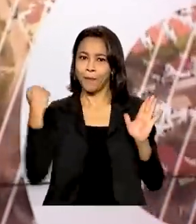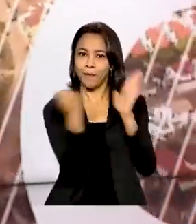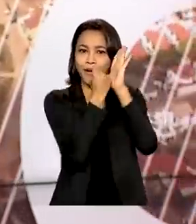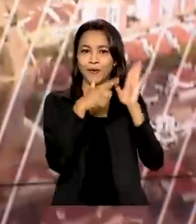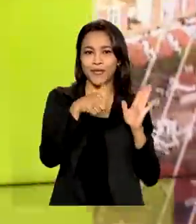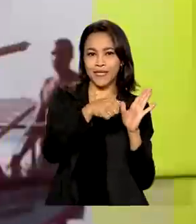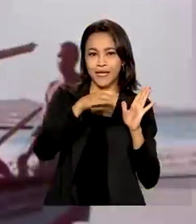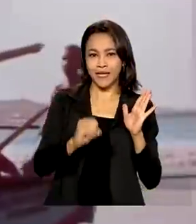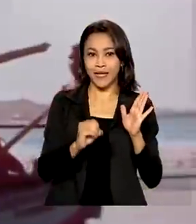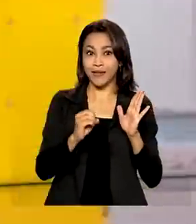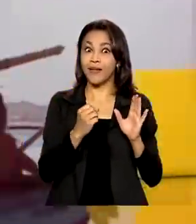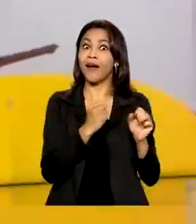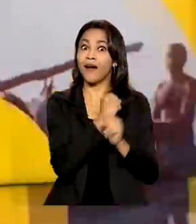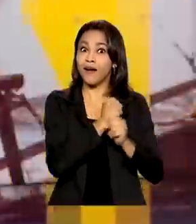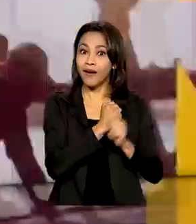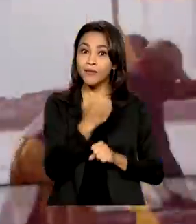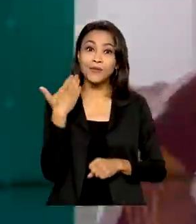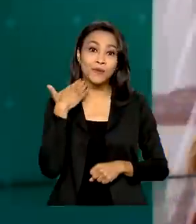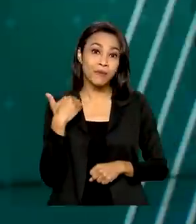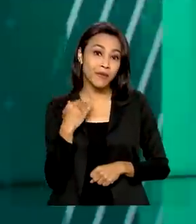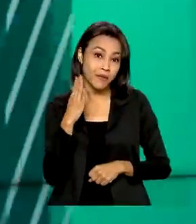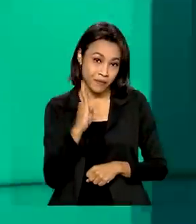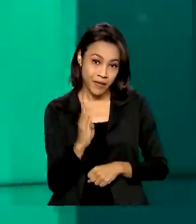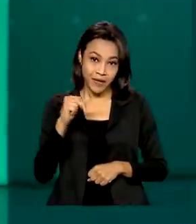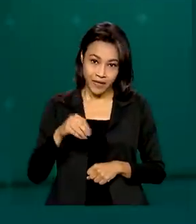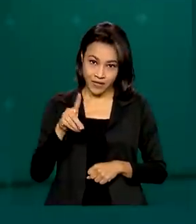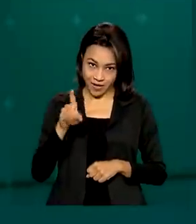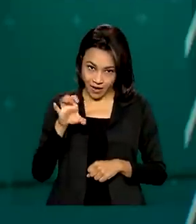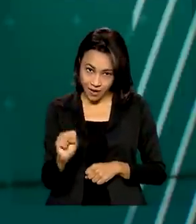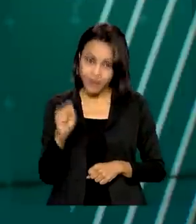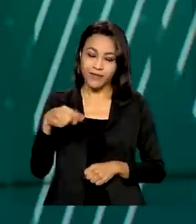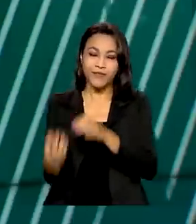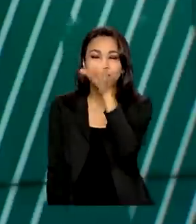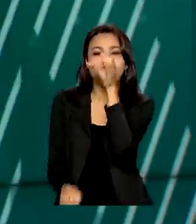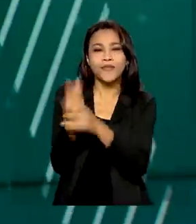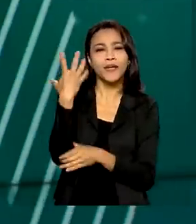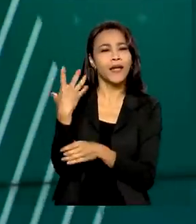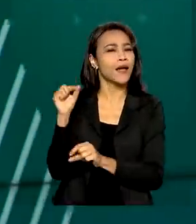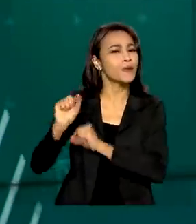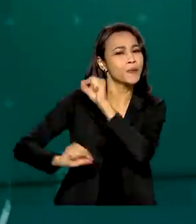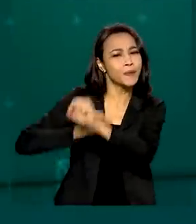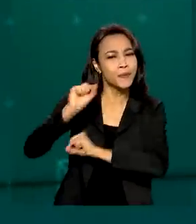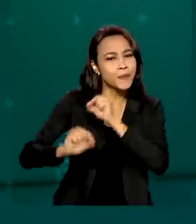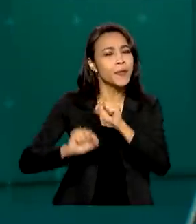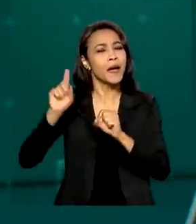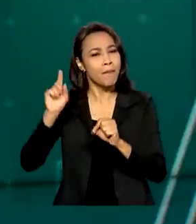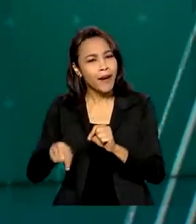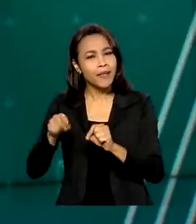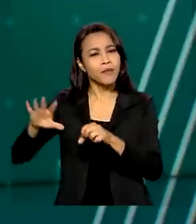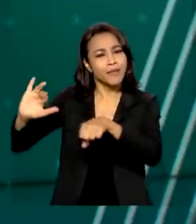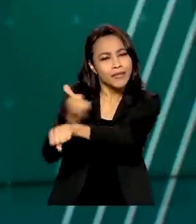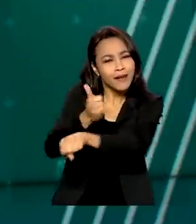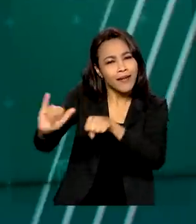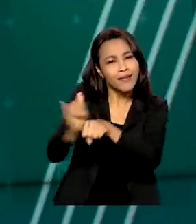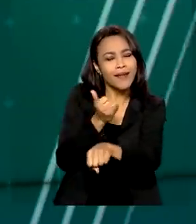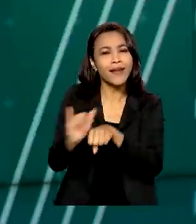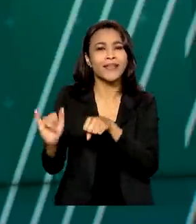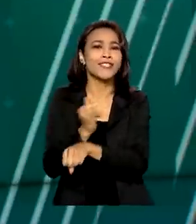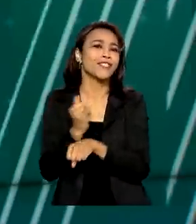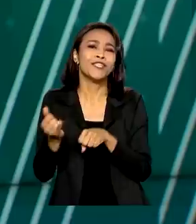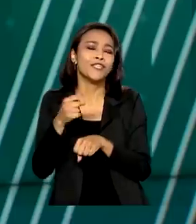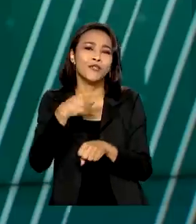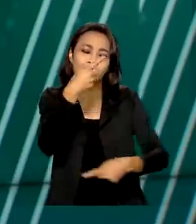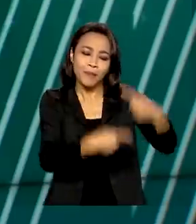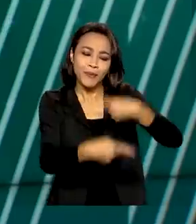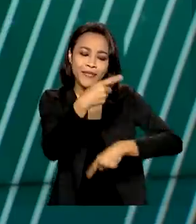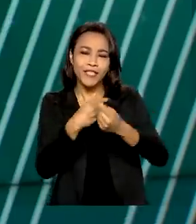BNDES. O Banco de Desenvolvimento Econômico e Social foi criado para atuar como um instrumento de execução da política de investimentos